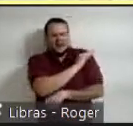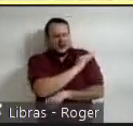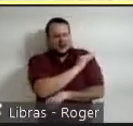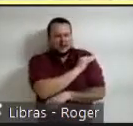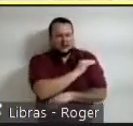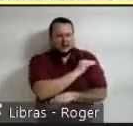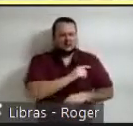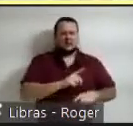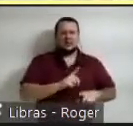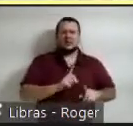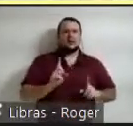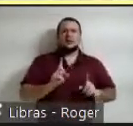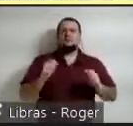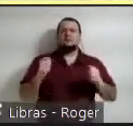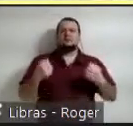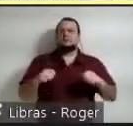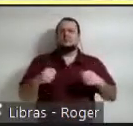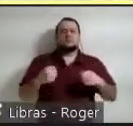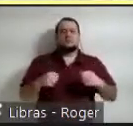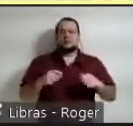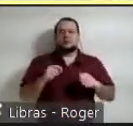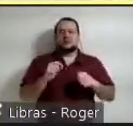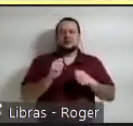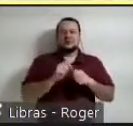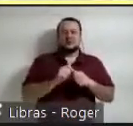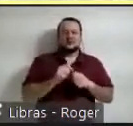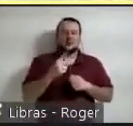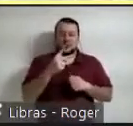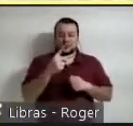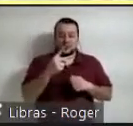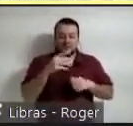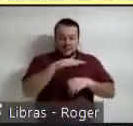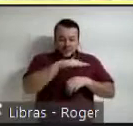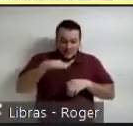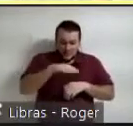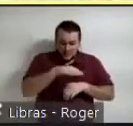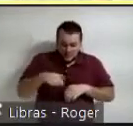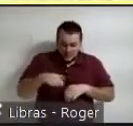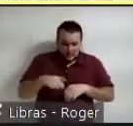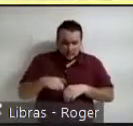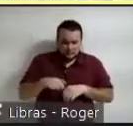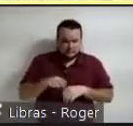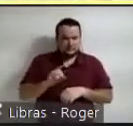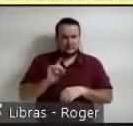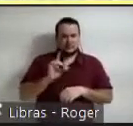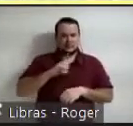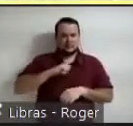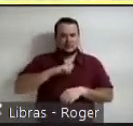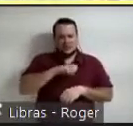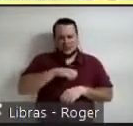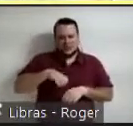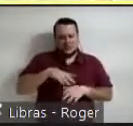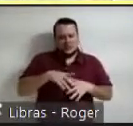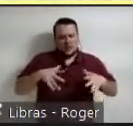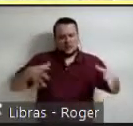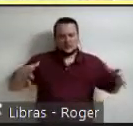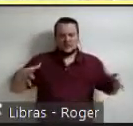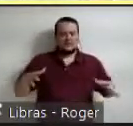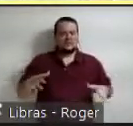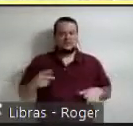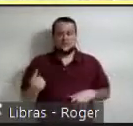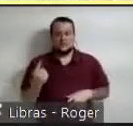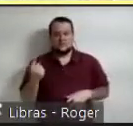capas e ao mesmo tempo se desse espaço morável e único. em paralelo queríamos que a suma de estes